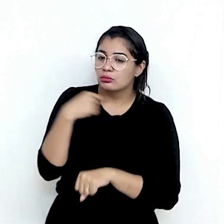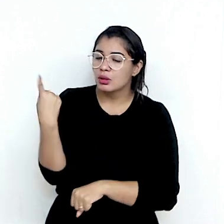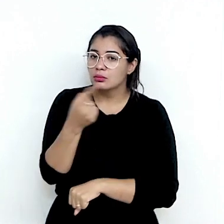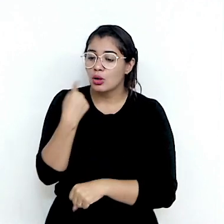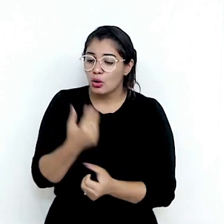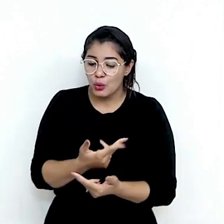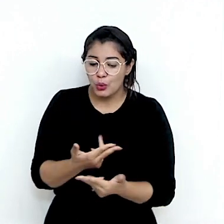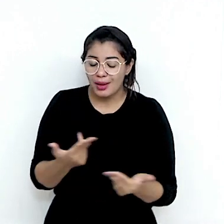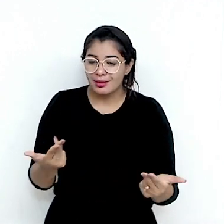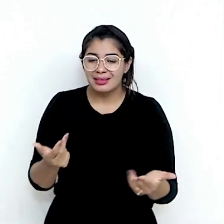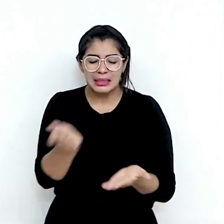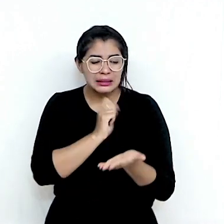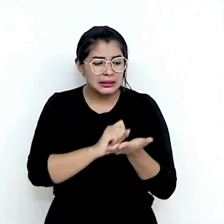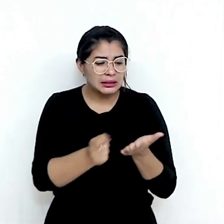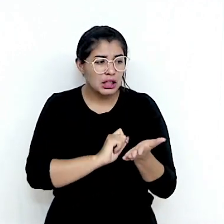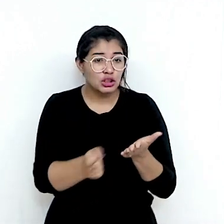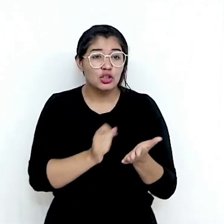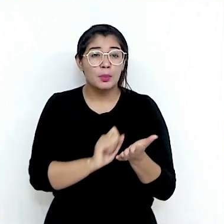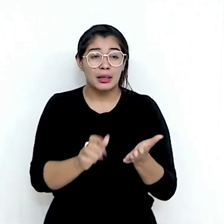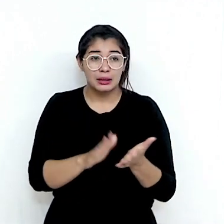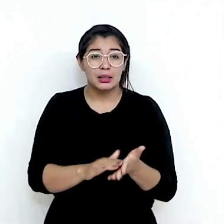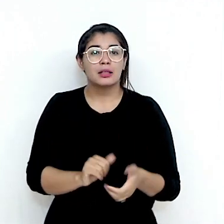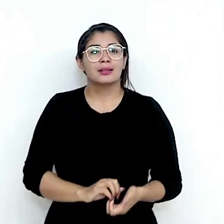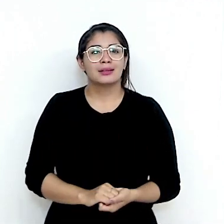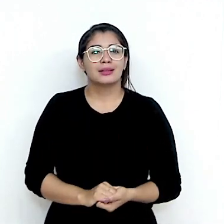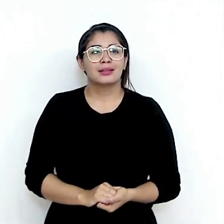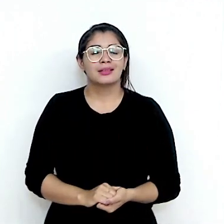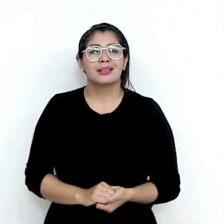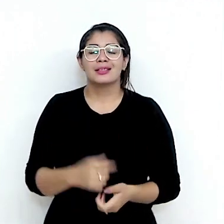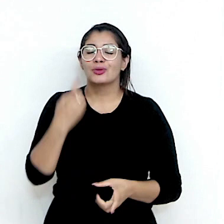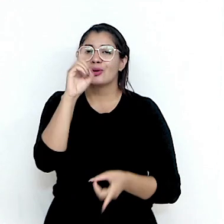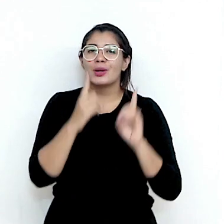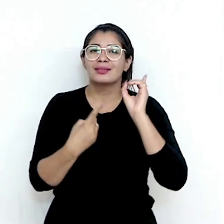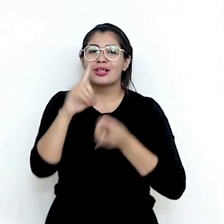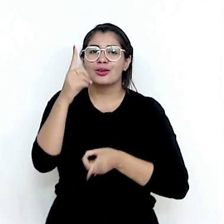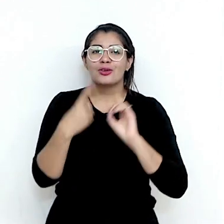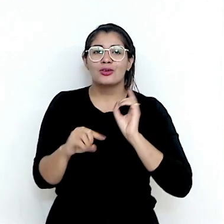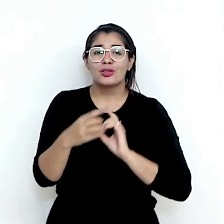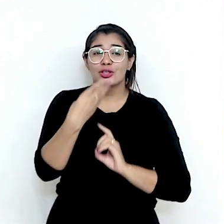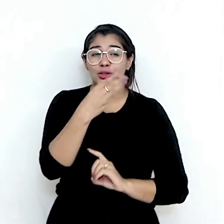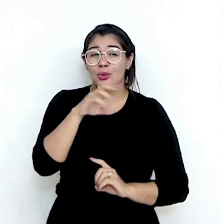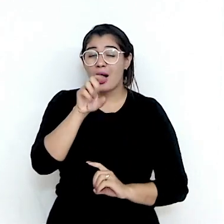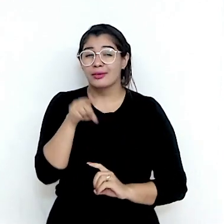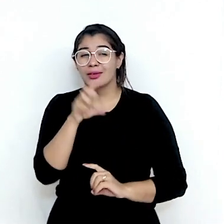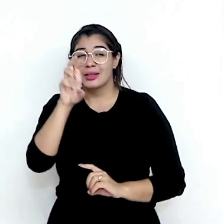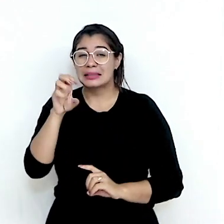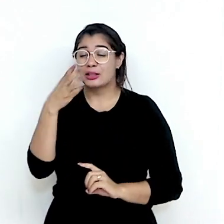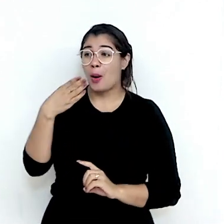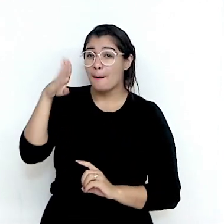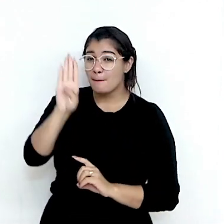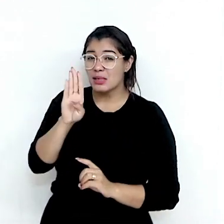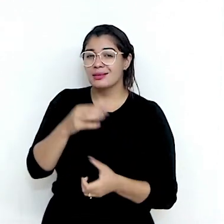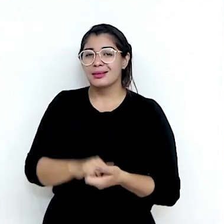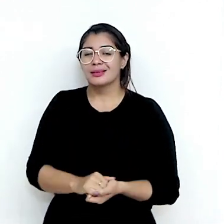Igualmente, o Brasil também registra grandes investimentos na economia chilena, de mais de 4,5 bilhões de dólares